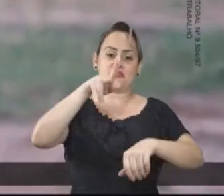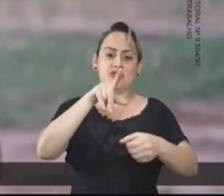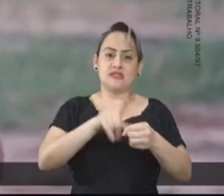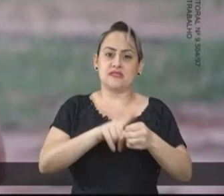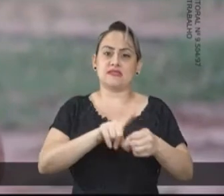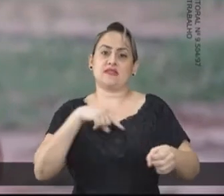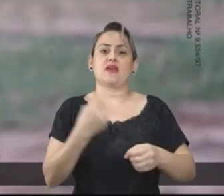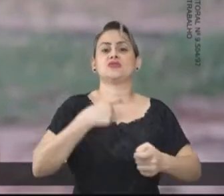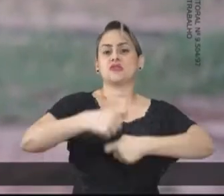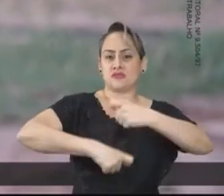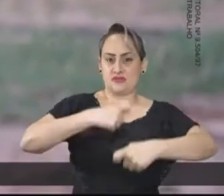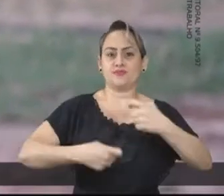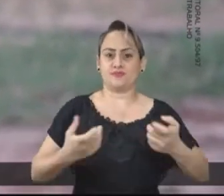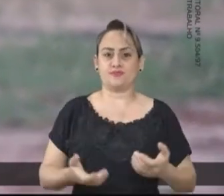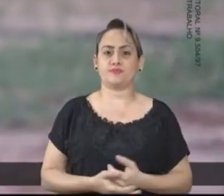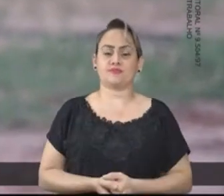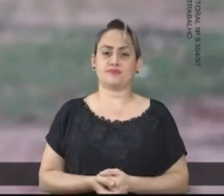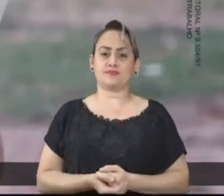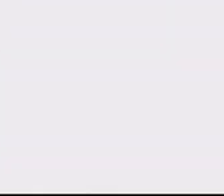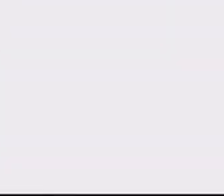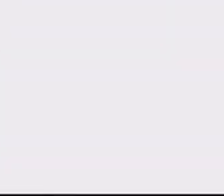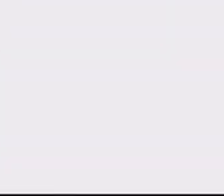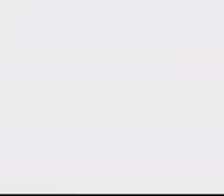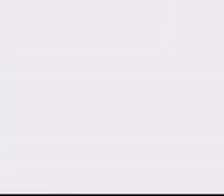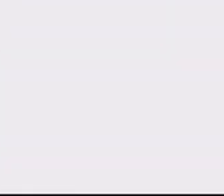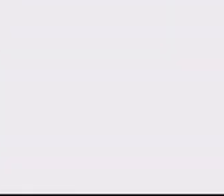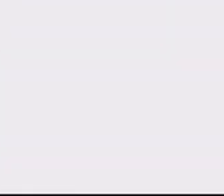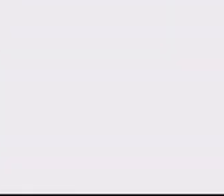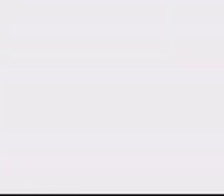que realmente acreditam na cidade e na nossa gestão.